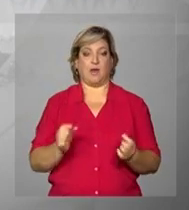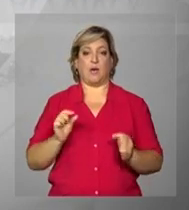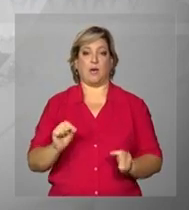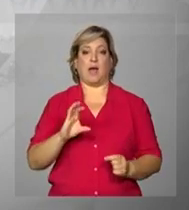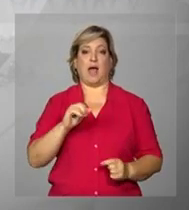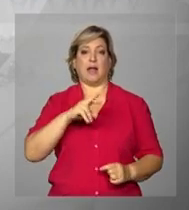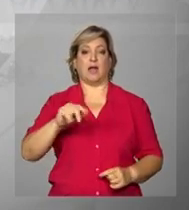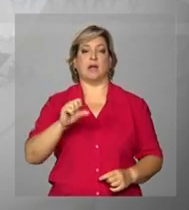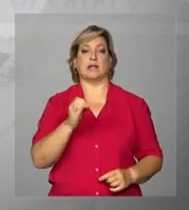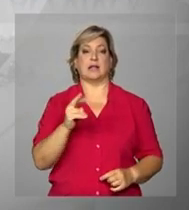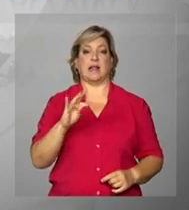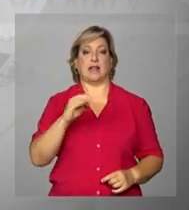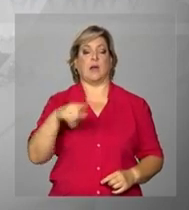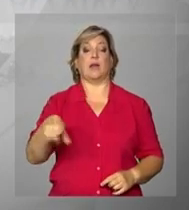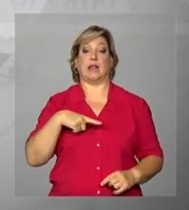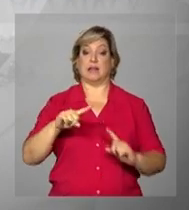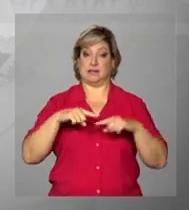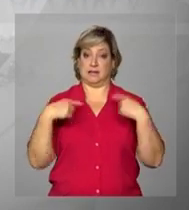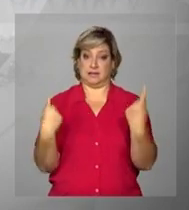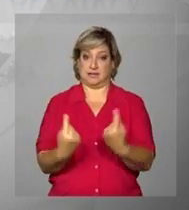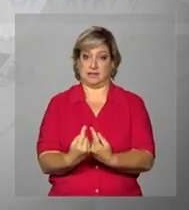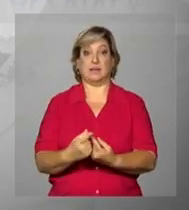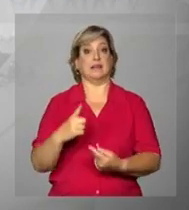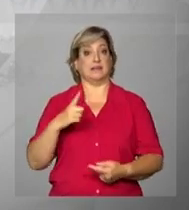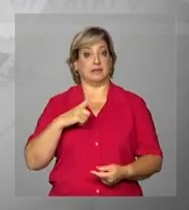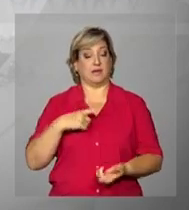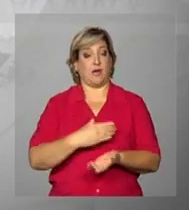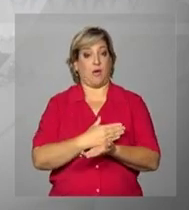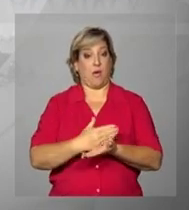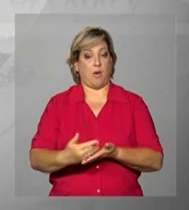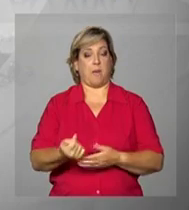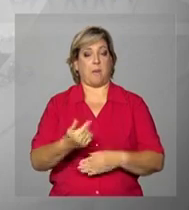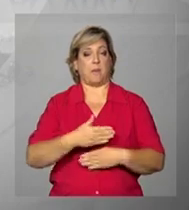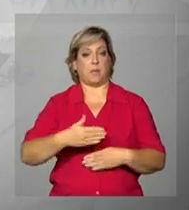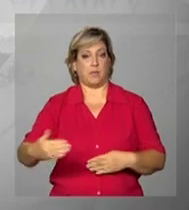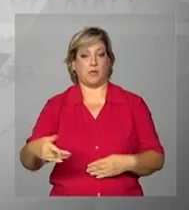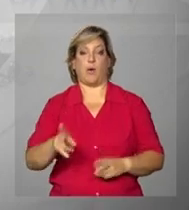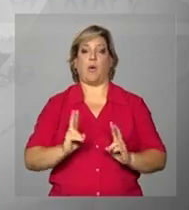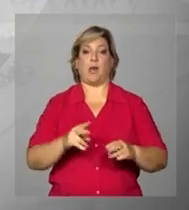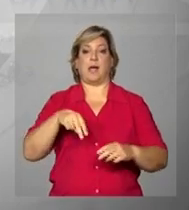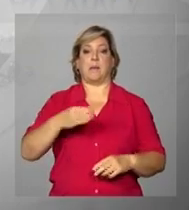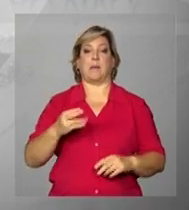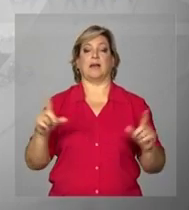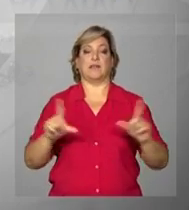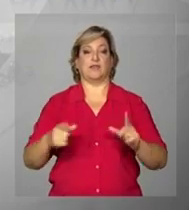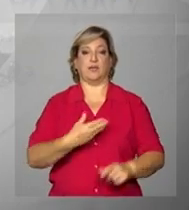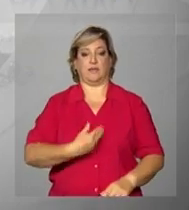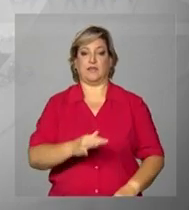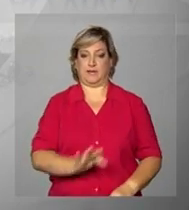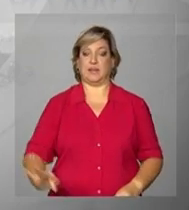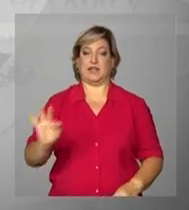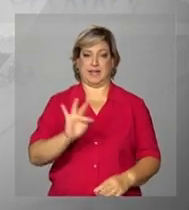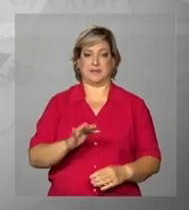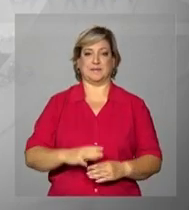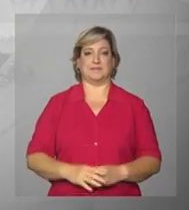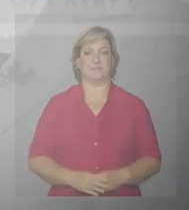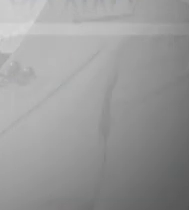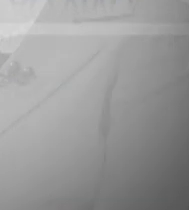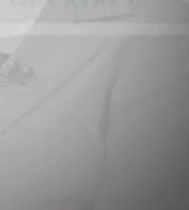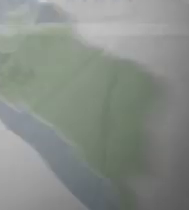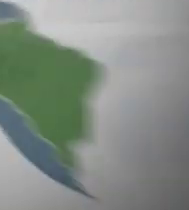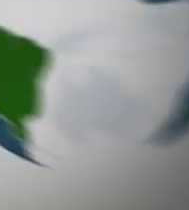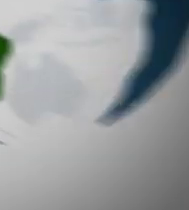canal do Sertão. A cerimônia está prevista para logo mais. Continue na NBR, a TV do Governo Federal. olá.